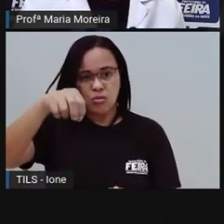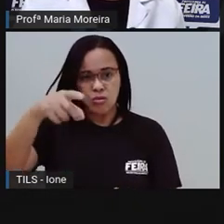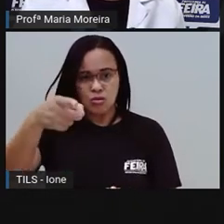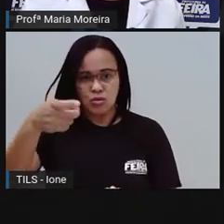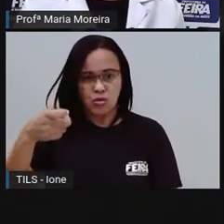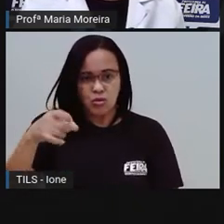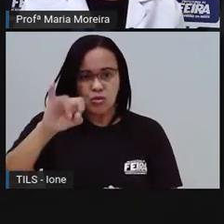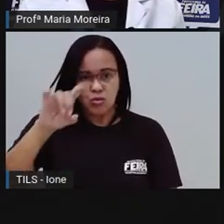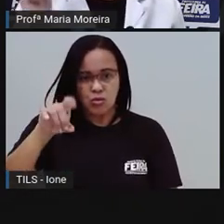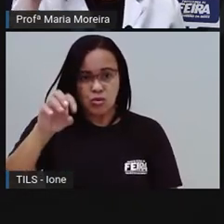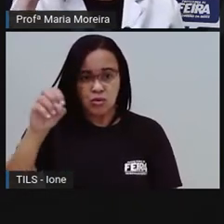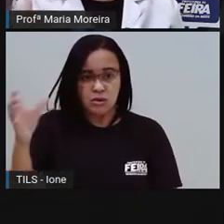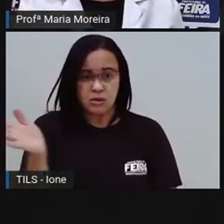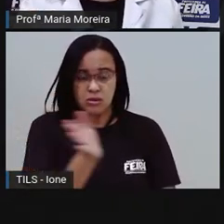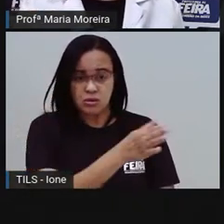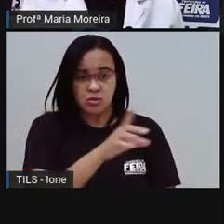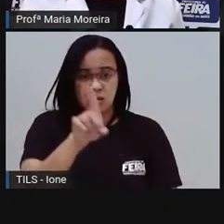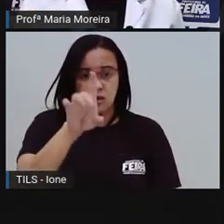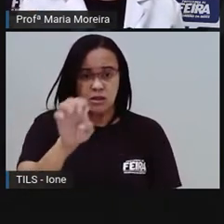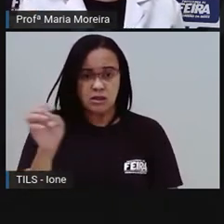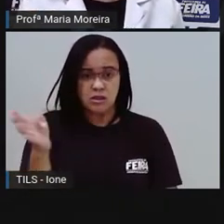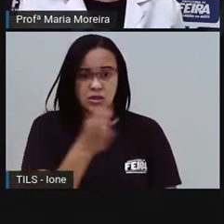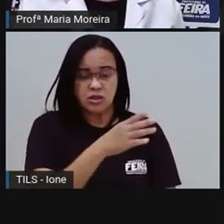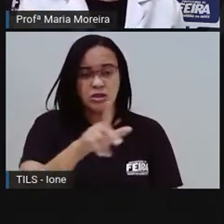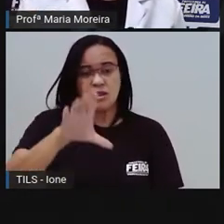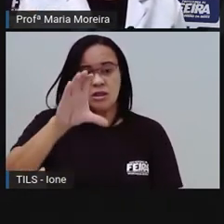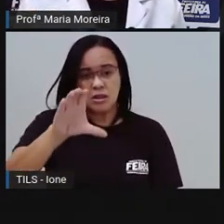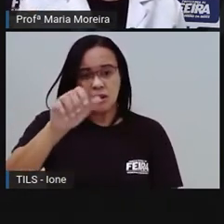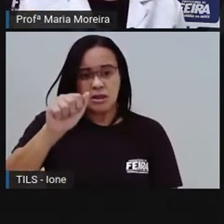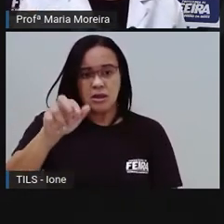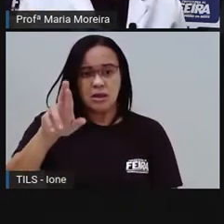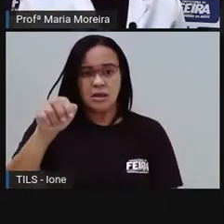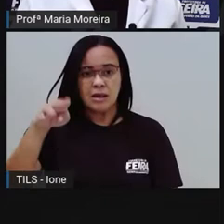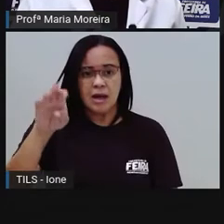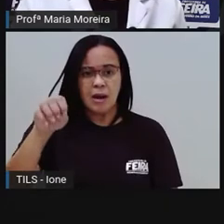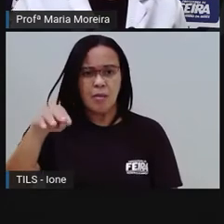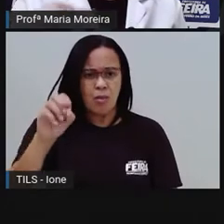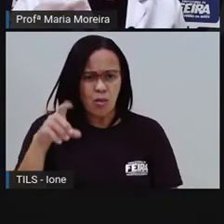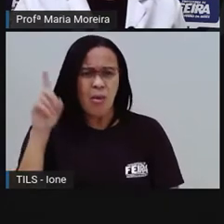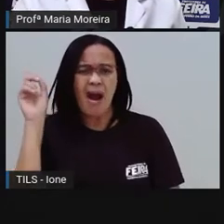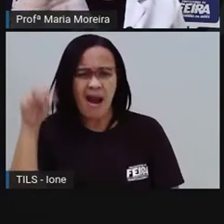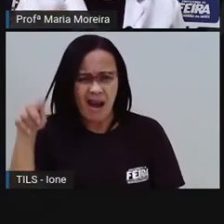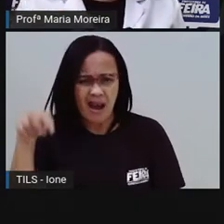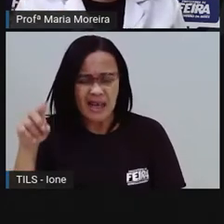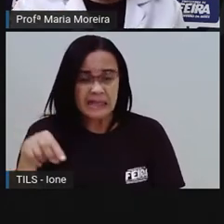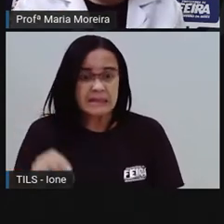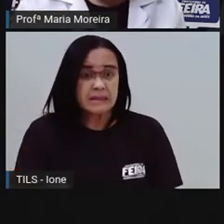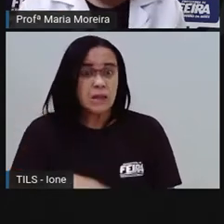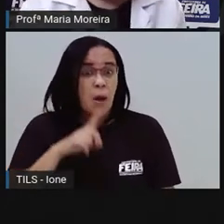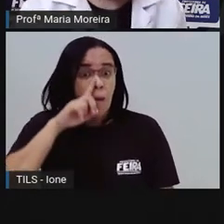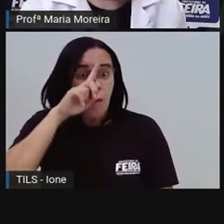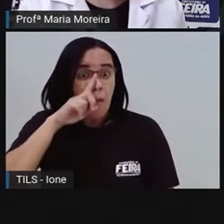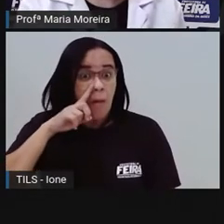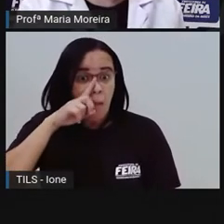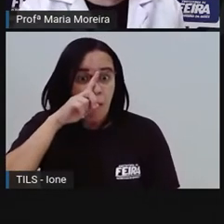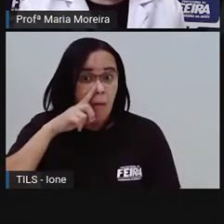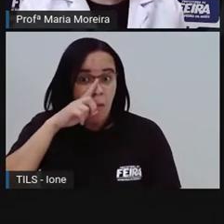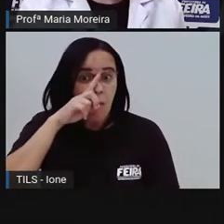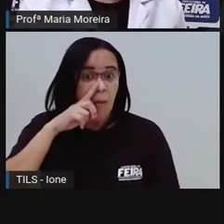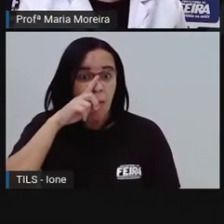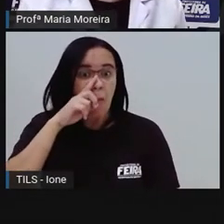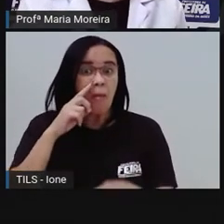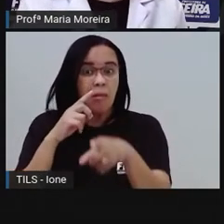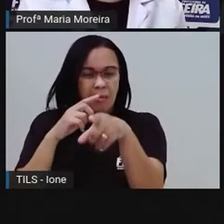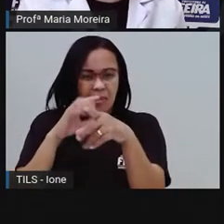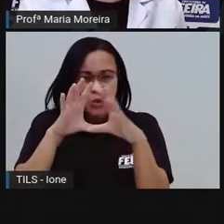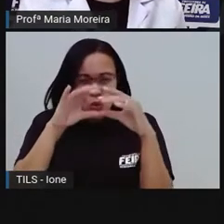monóxido de carbono seria o quê? Aquela fumacinha que sai lá do carro. Pois é, é altamente perigoso para o ser humano.